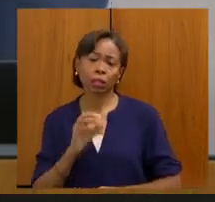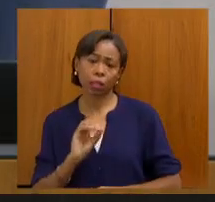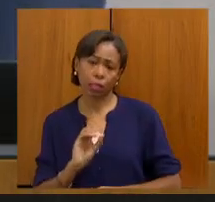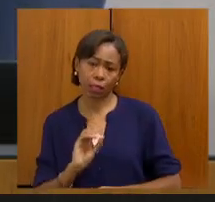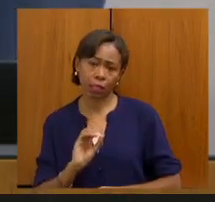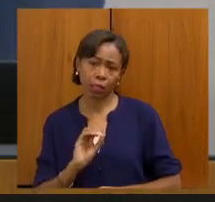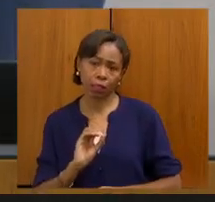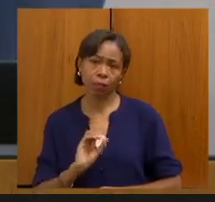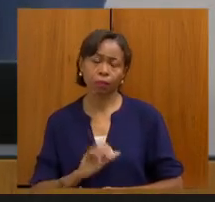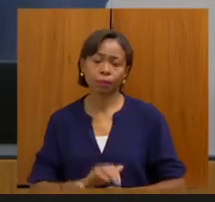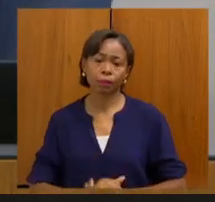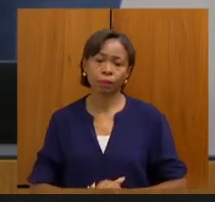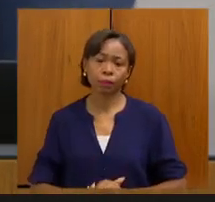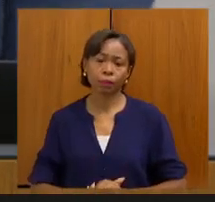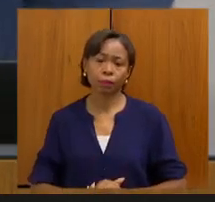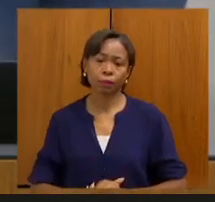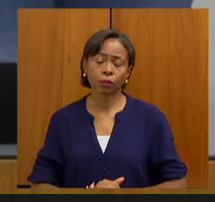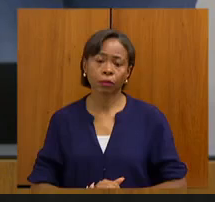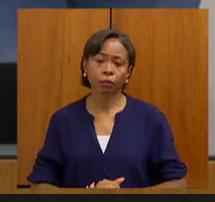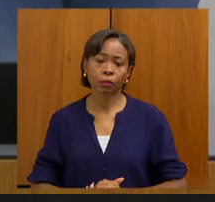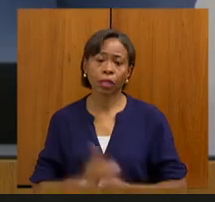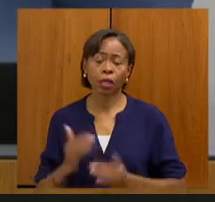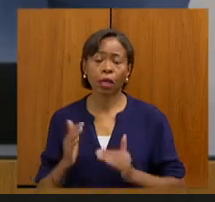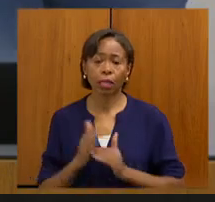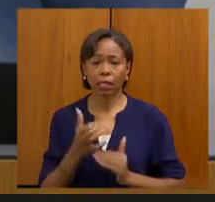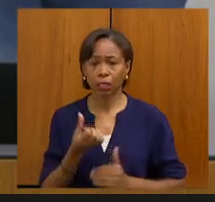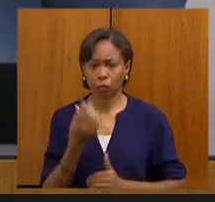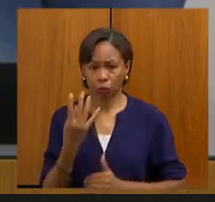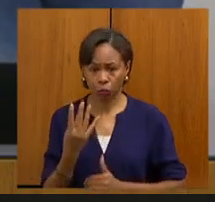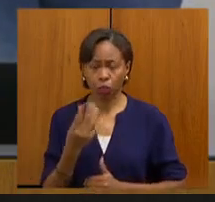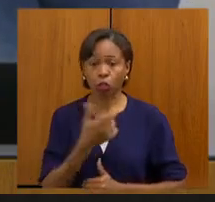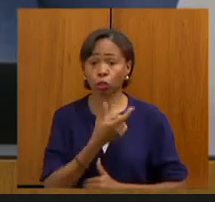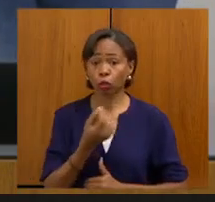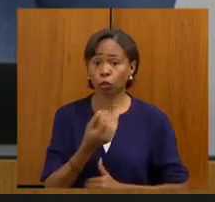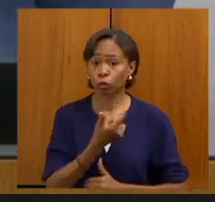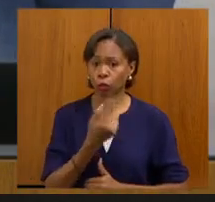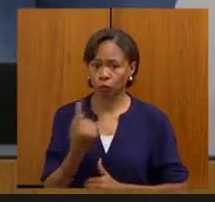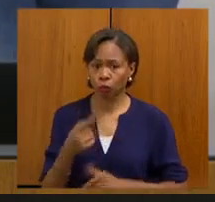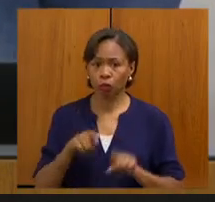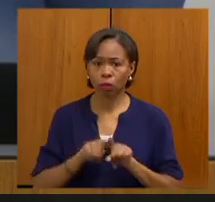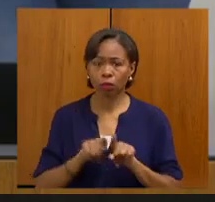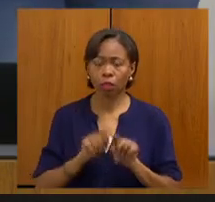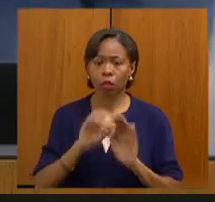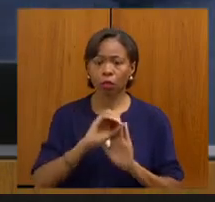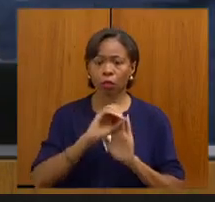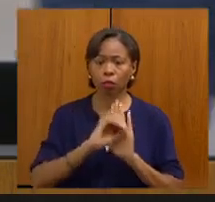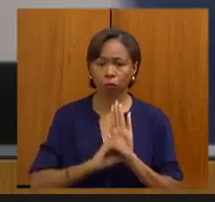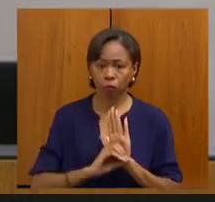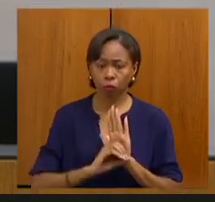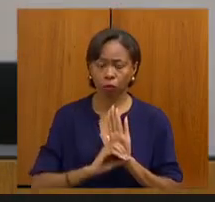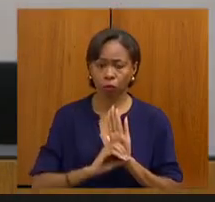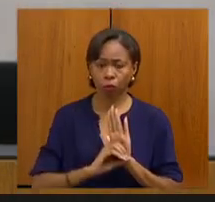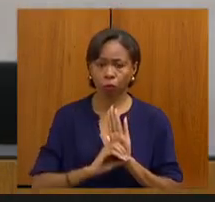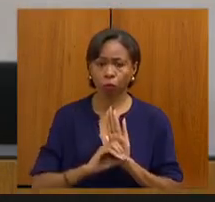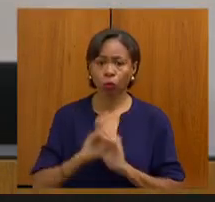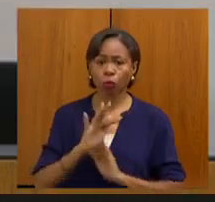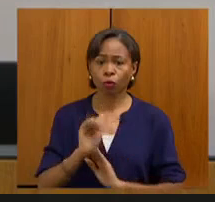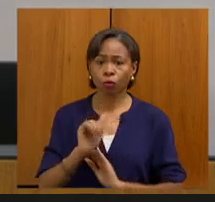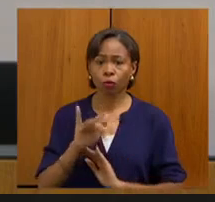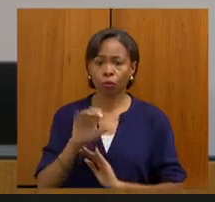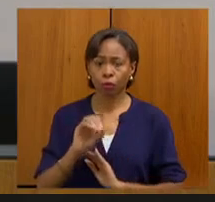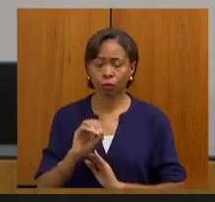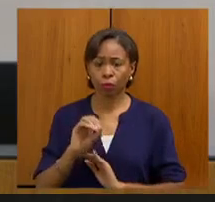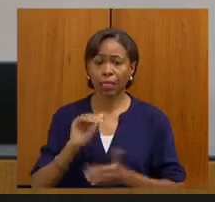9.164, 2021. Ofícios do senhor Fábio Bacheretti, da Secretaria de Estado de Saúde,